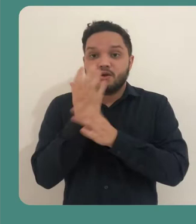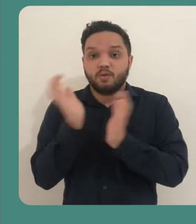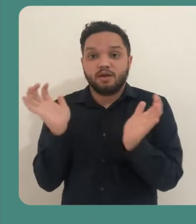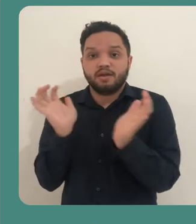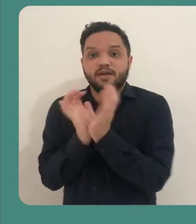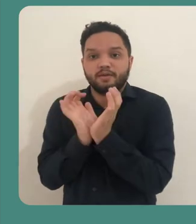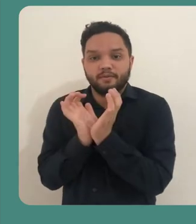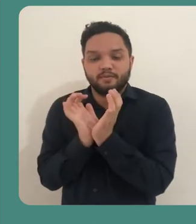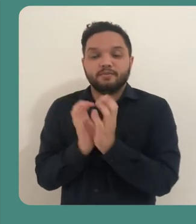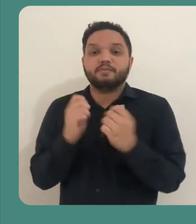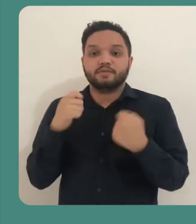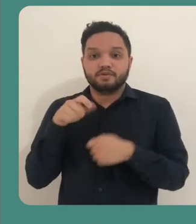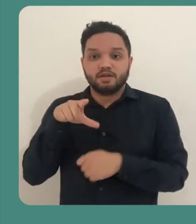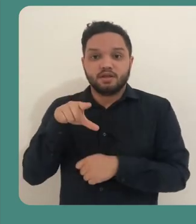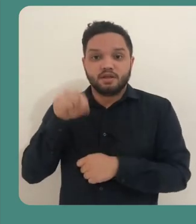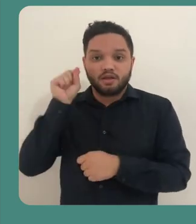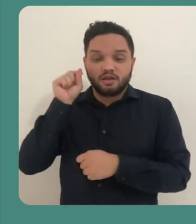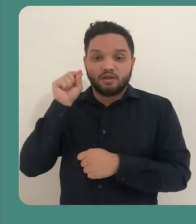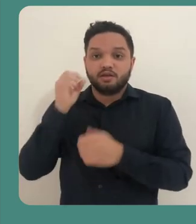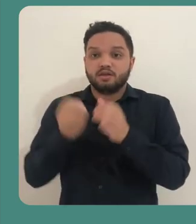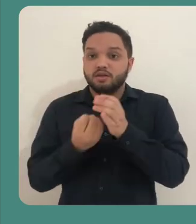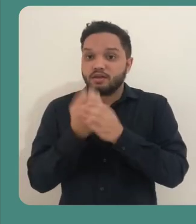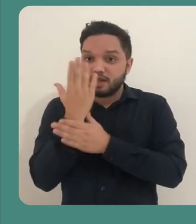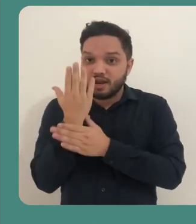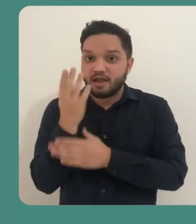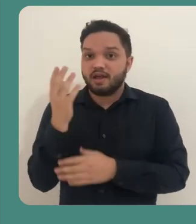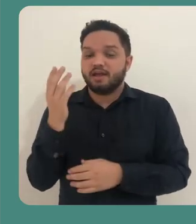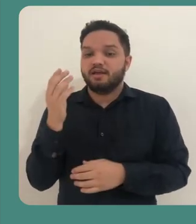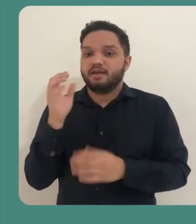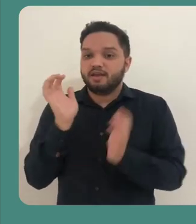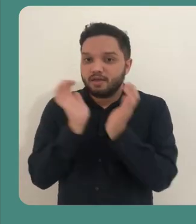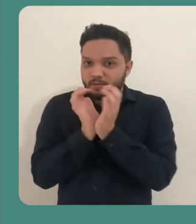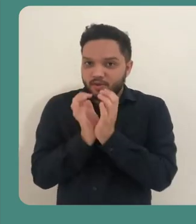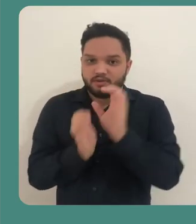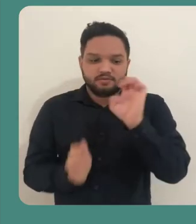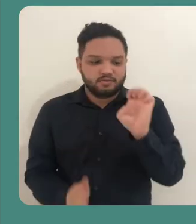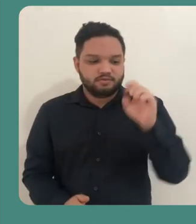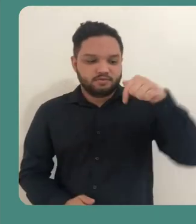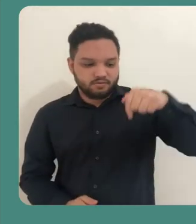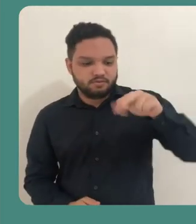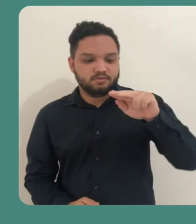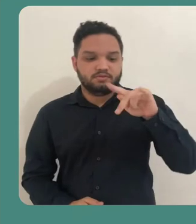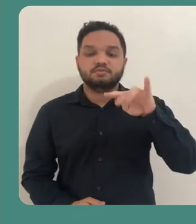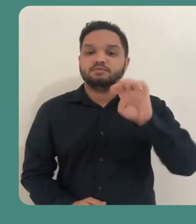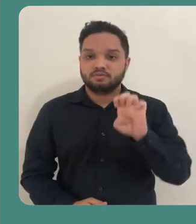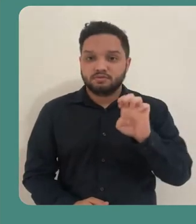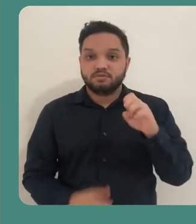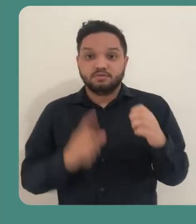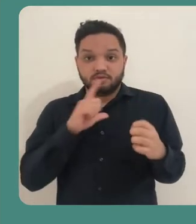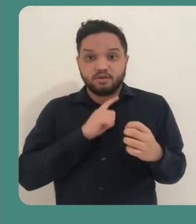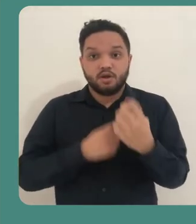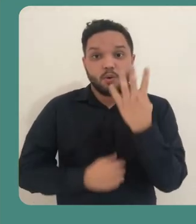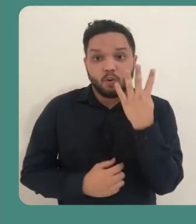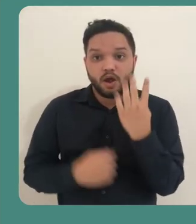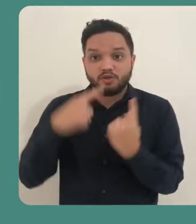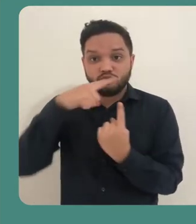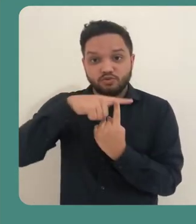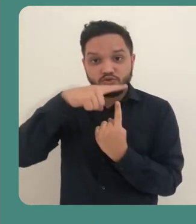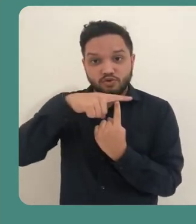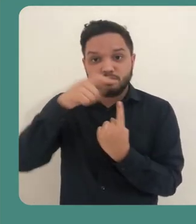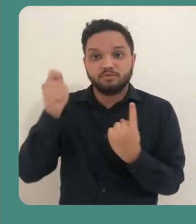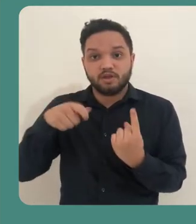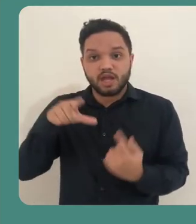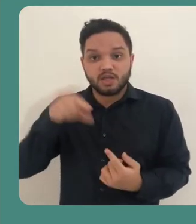criar uma equipe e selecionar Criar Equipe. Há quatro tipos de